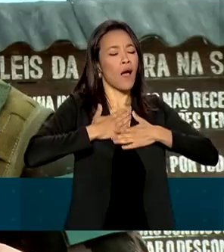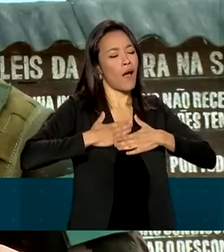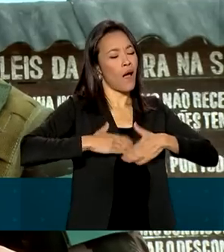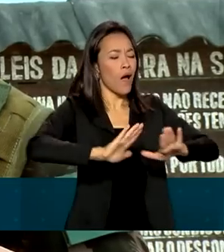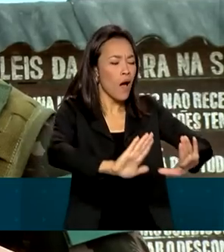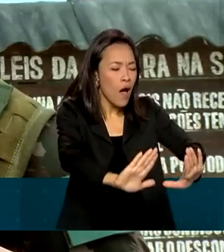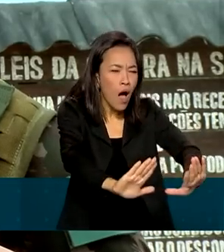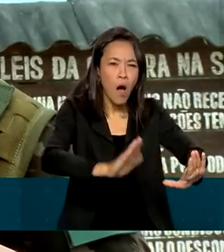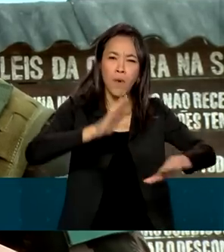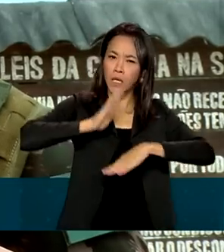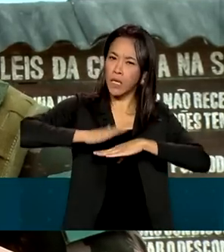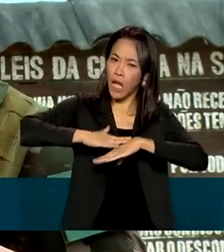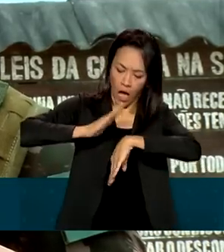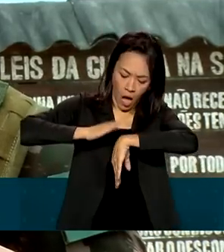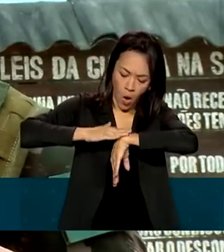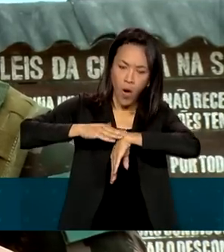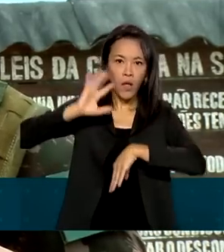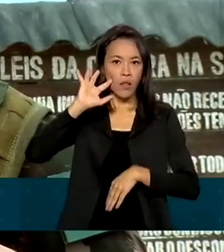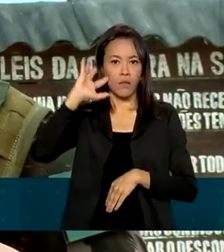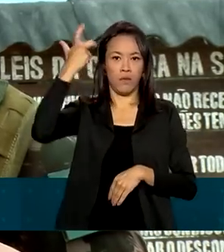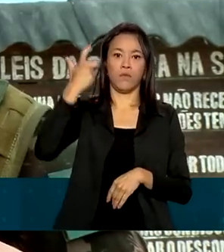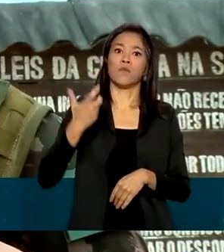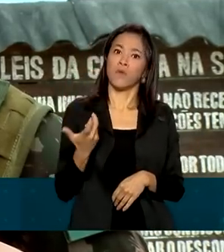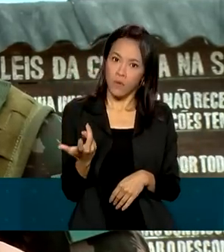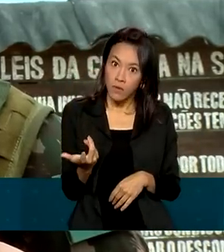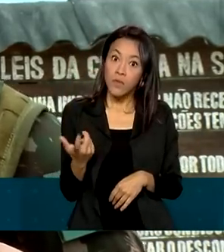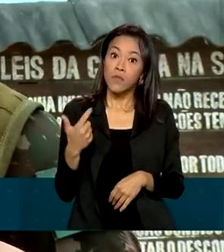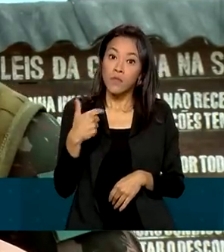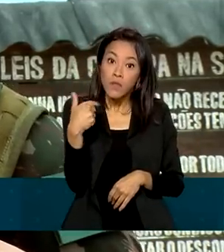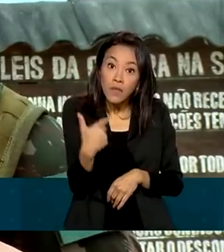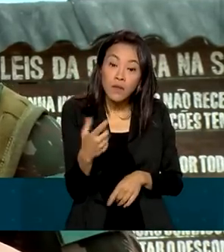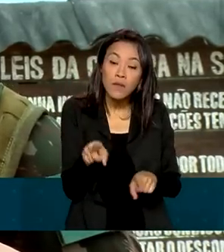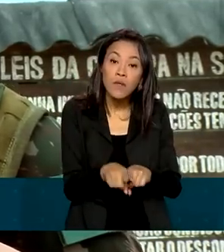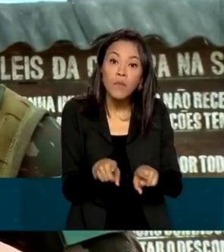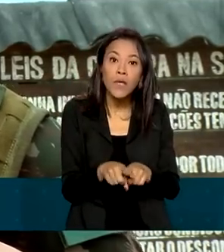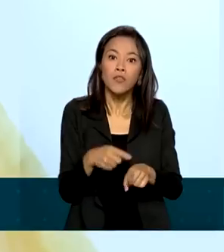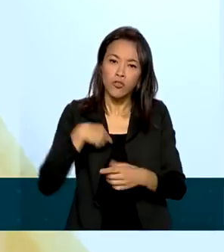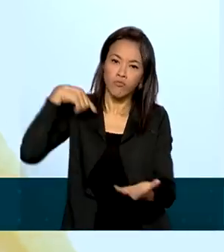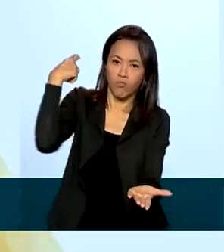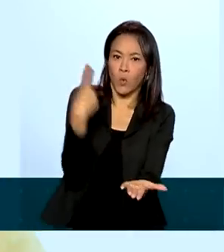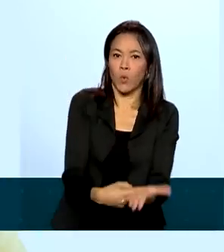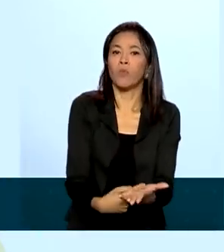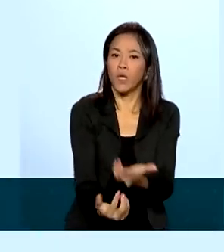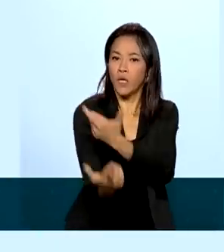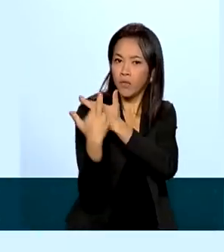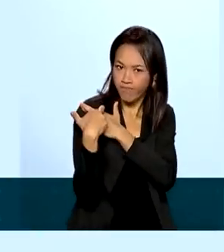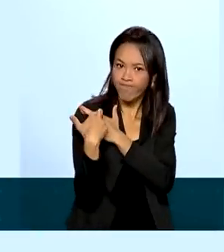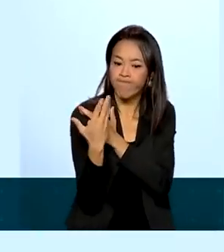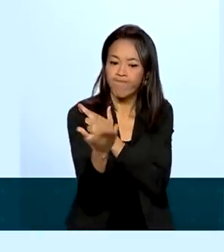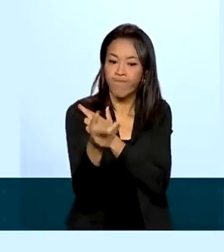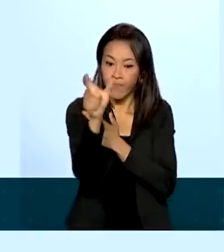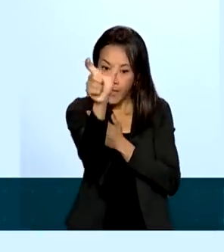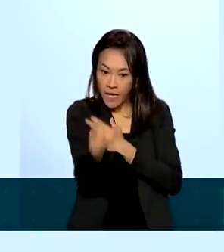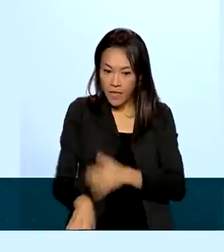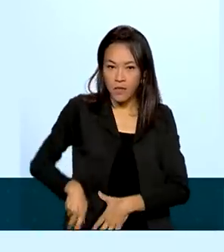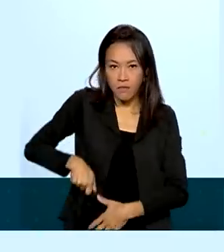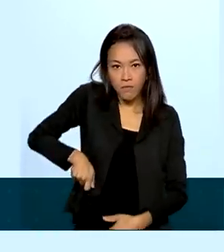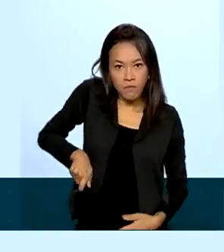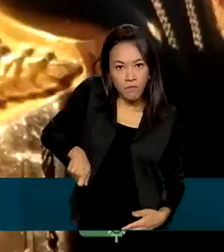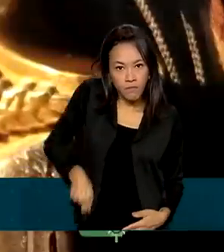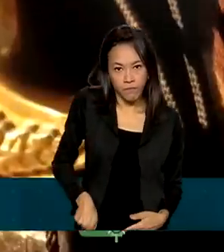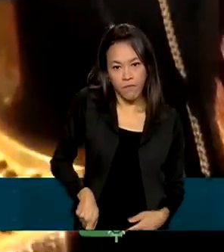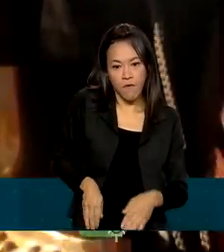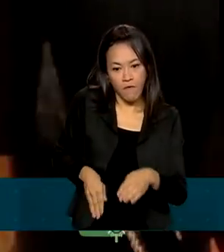de tomar as decisões e de executar a missão. O facão do guerreiro de selva na cintura,